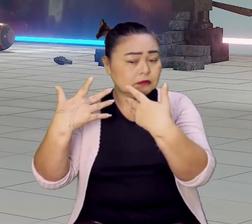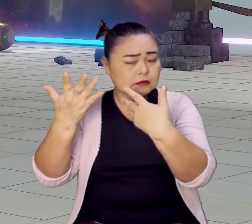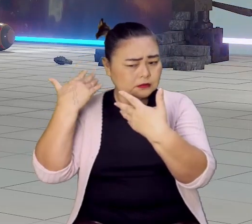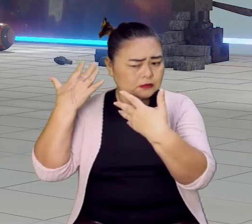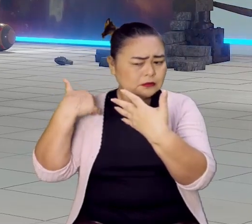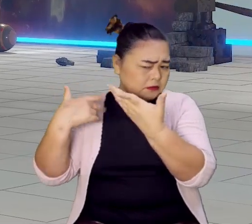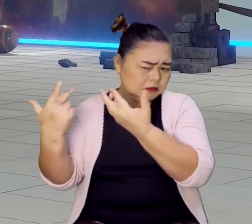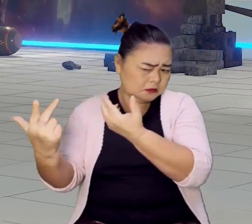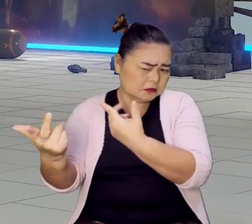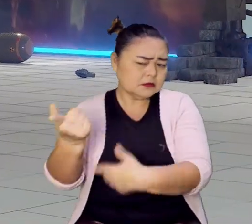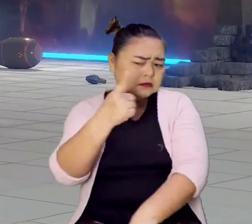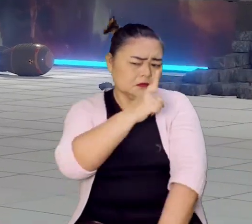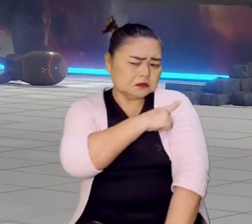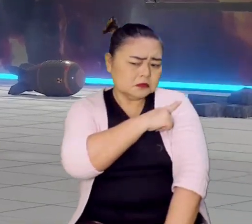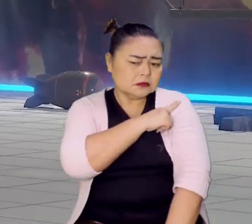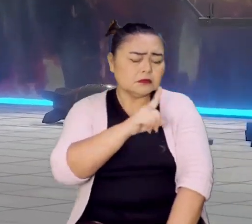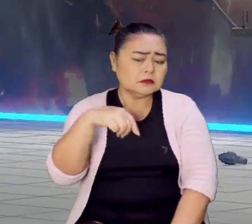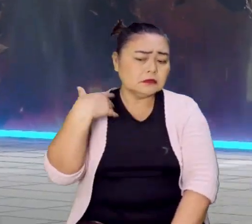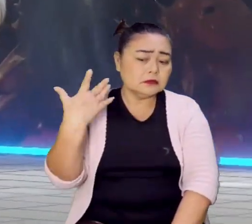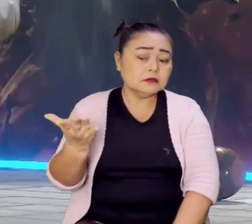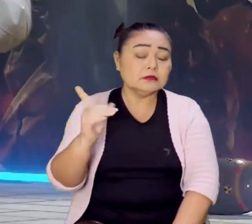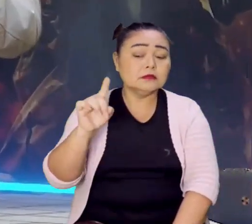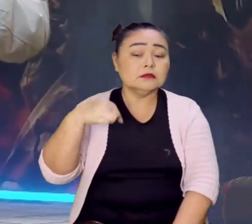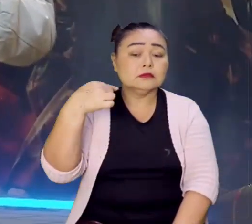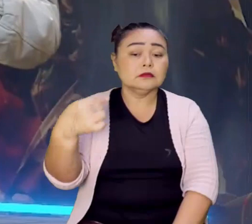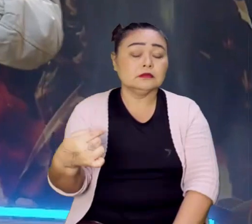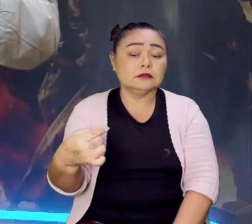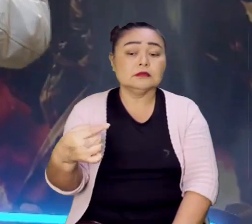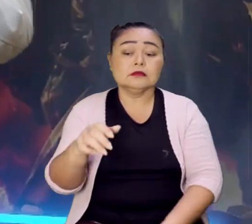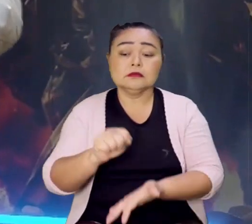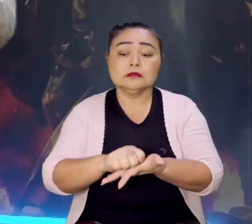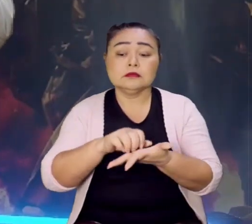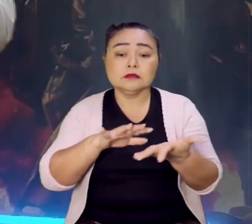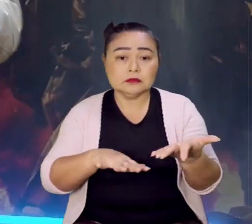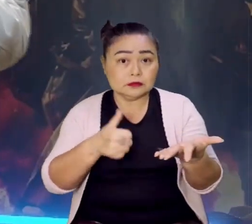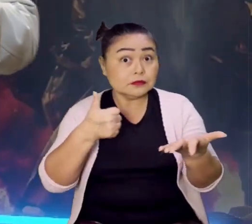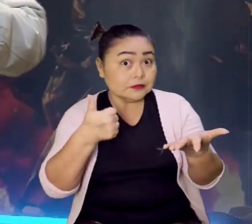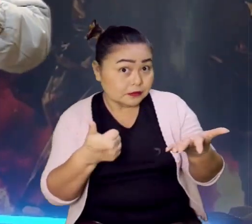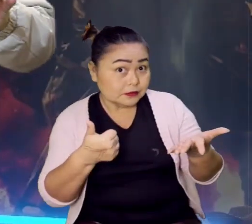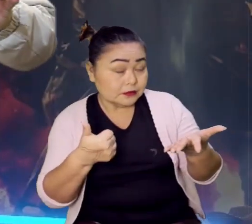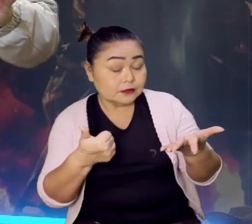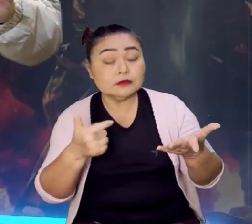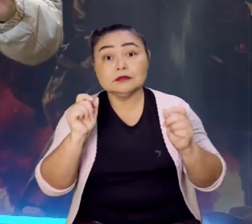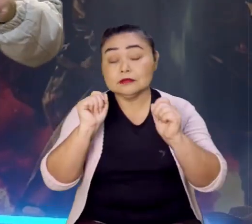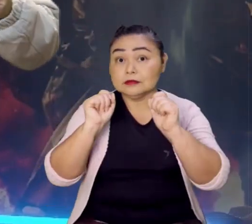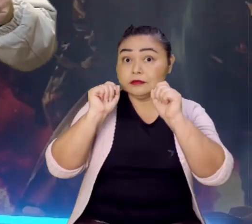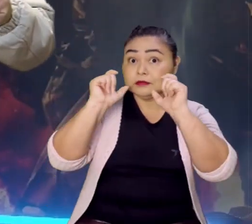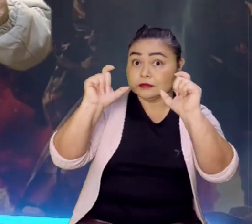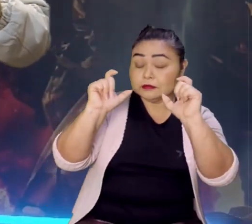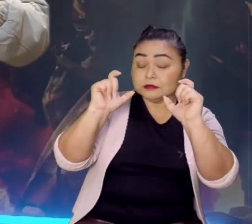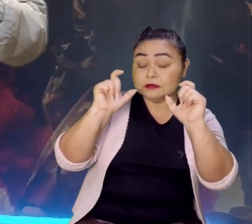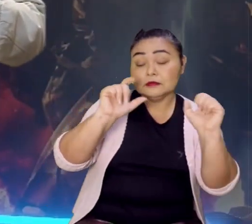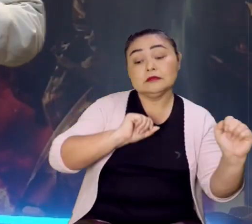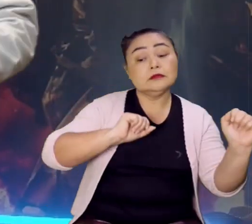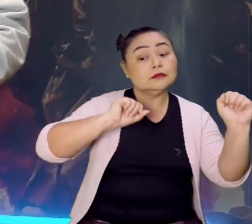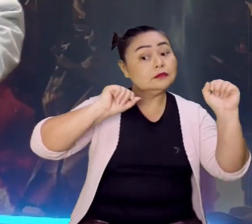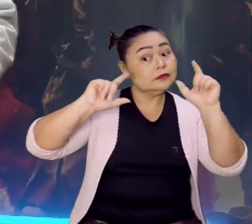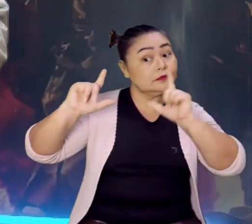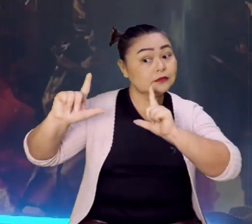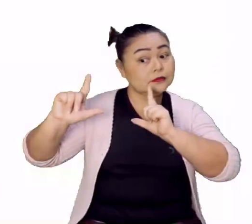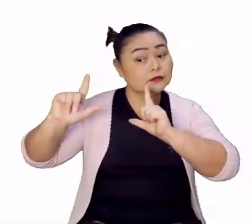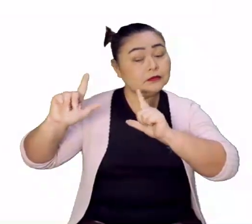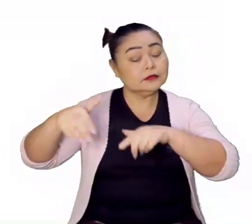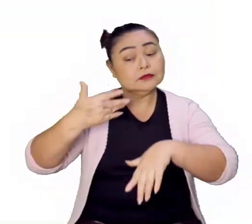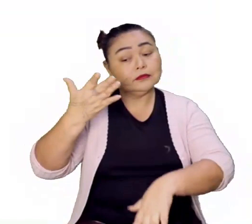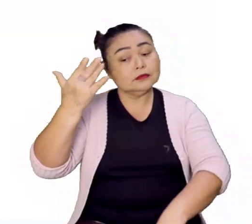no primeiro ano. Aí depois nós teremos a atividade, tá bom? Então fique atentos, joga no quadro, sigam